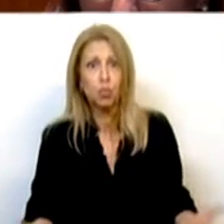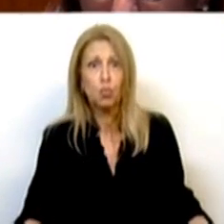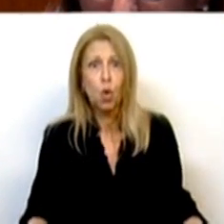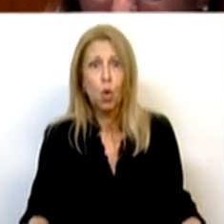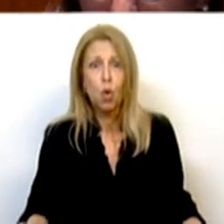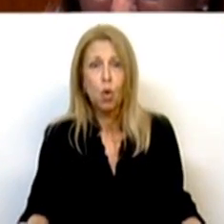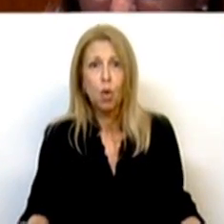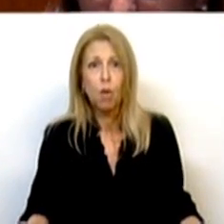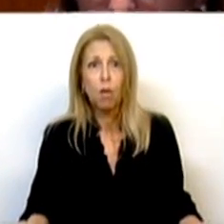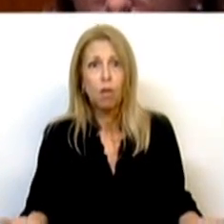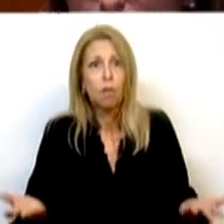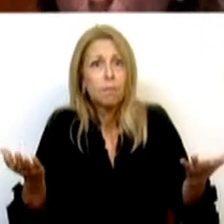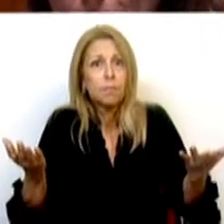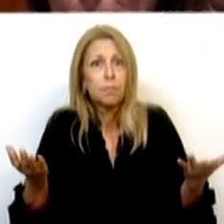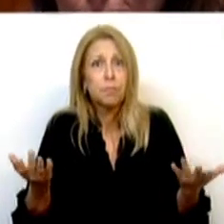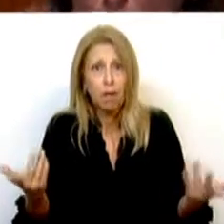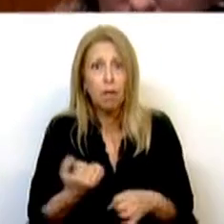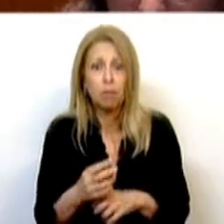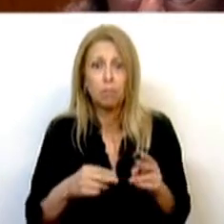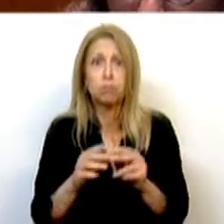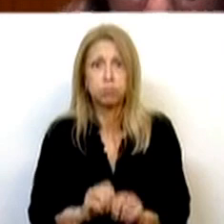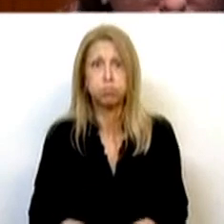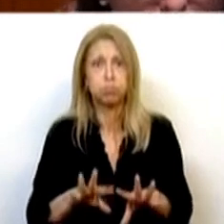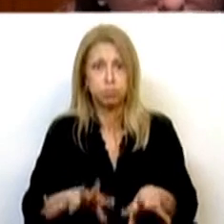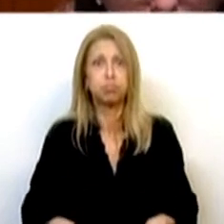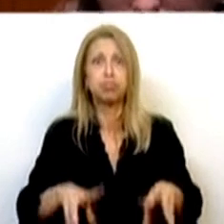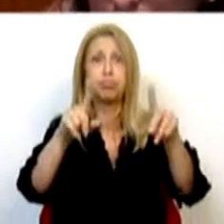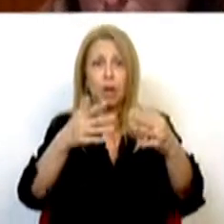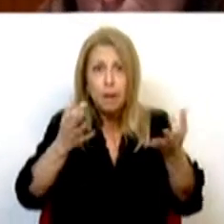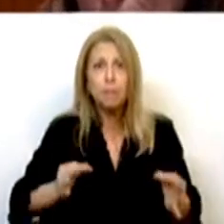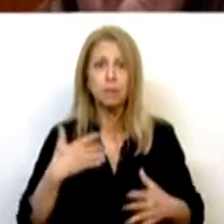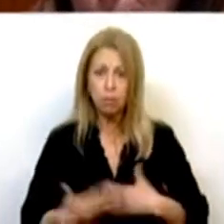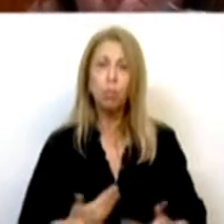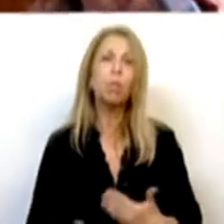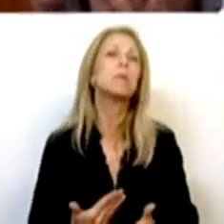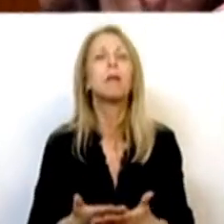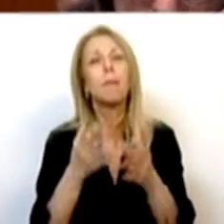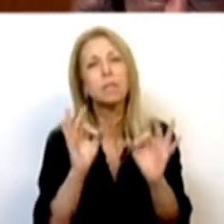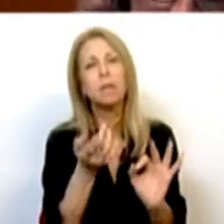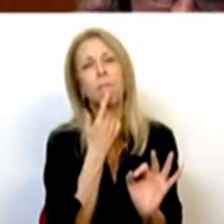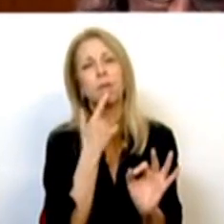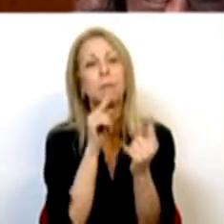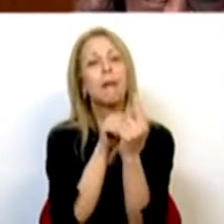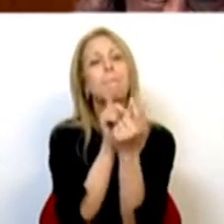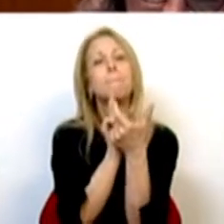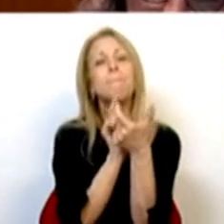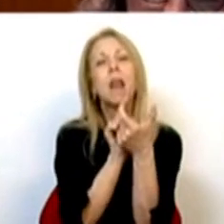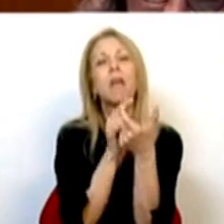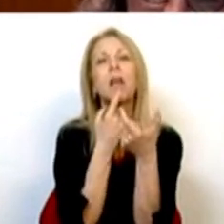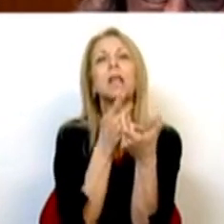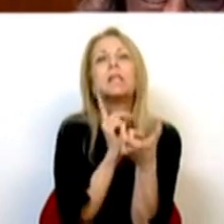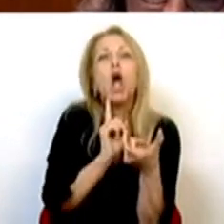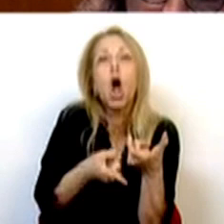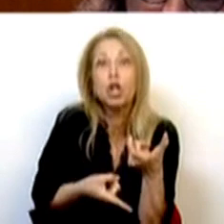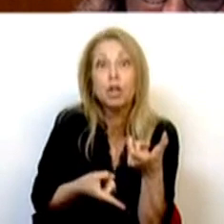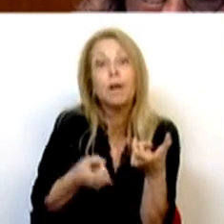dizer que os devolutos estão a ser reabilitados e que têm que ser mobilizados, mas temos que perceber o que são devolutos, enquadrar naquilo que é uma lei que já